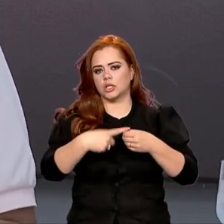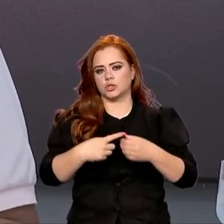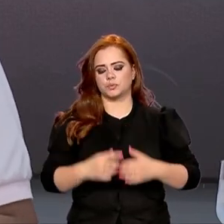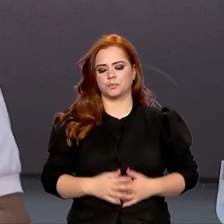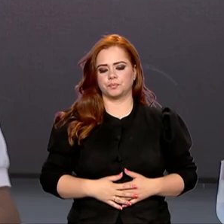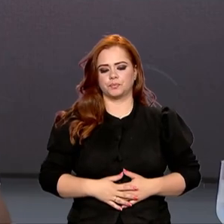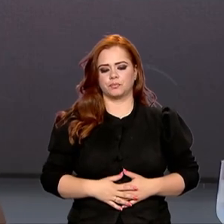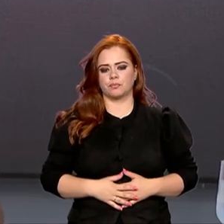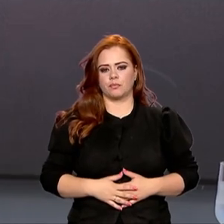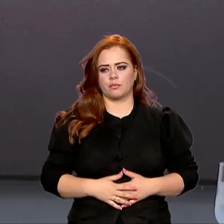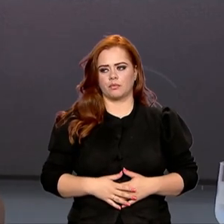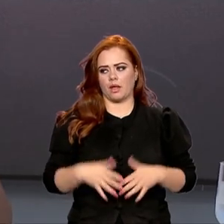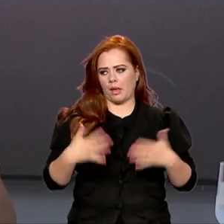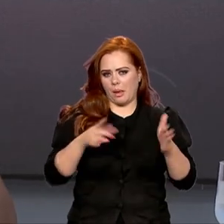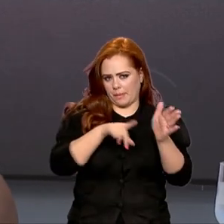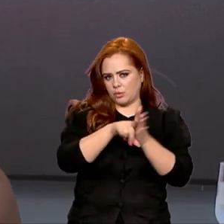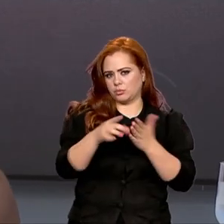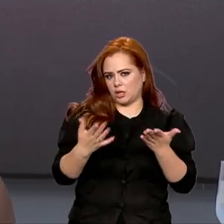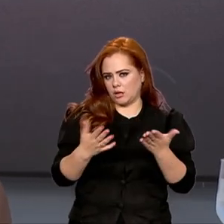Alguém mais tem alguma pergunta?